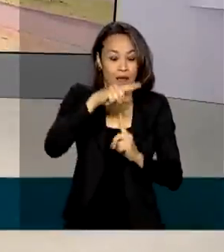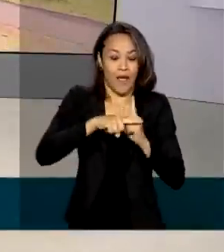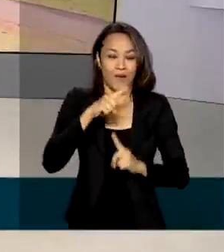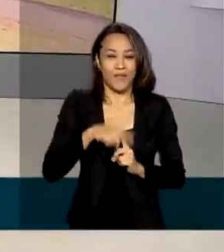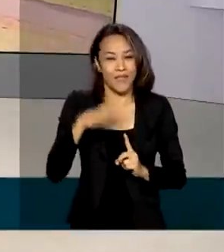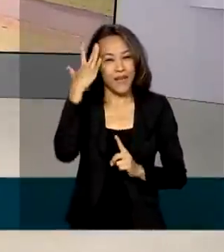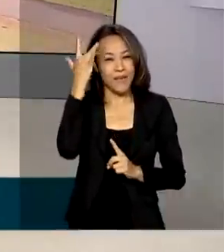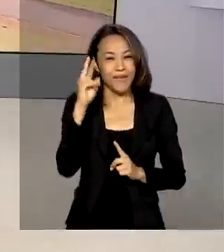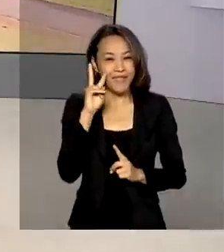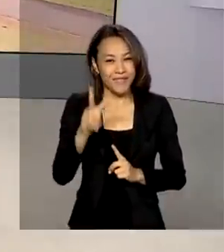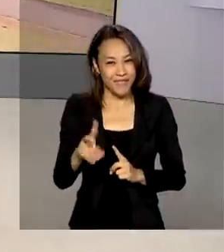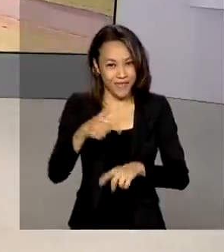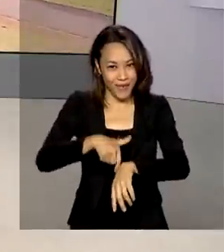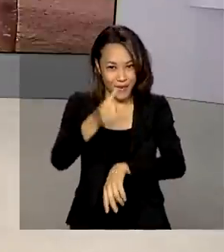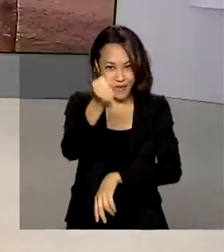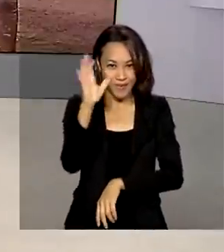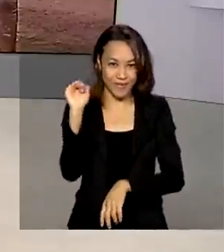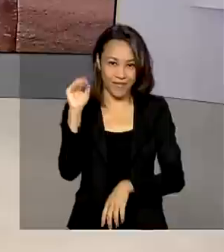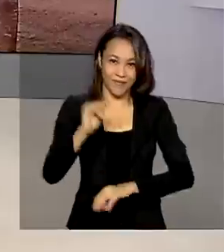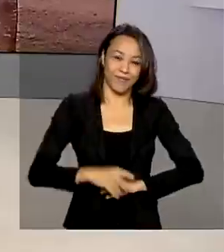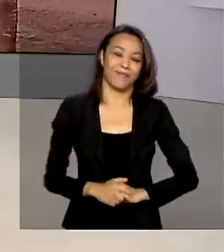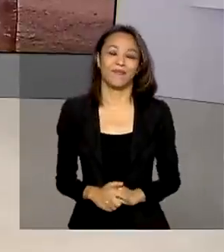se vê amanhã às 8 horas. Tchau, tchau.